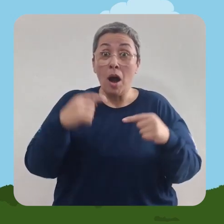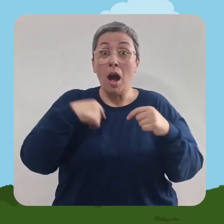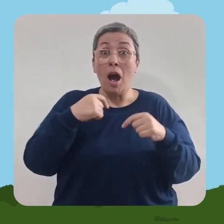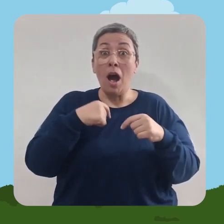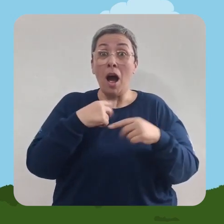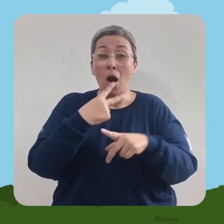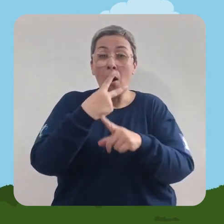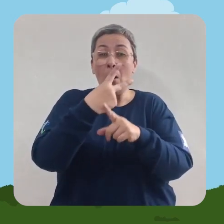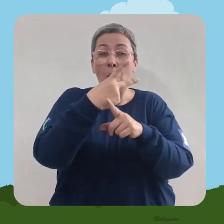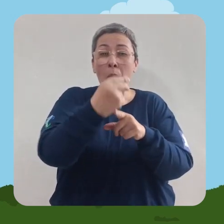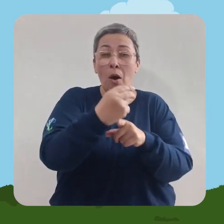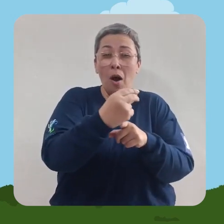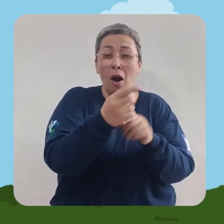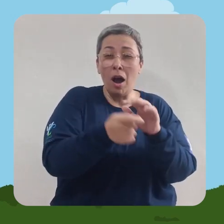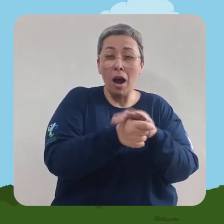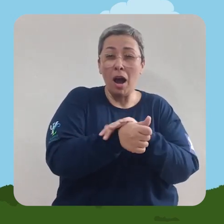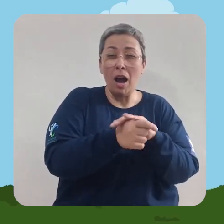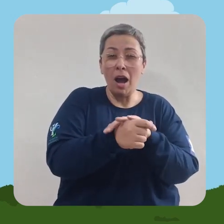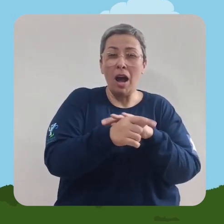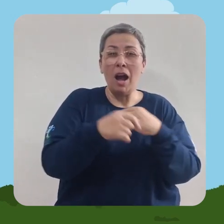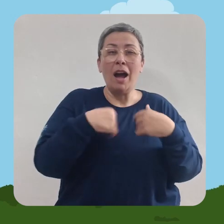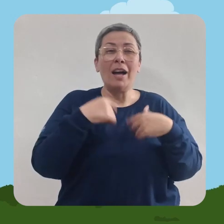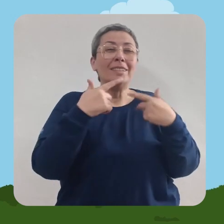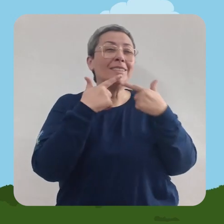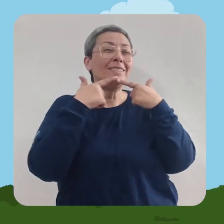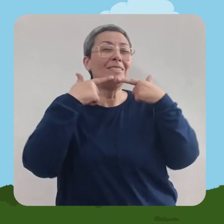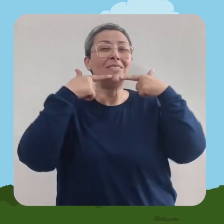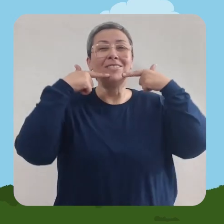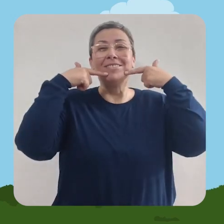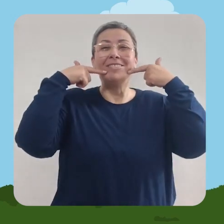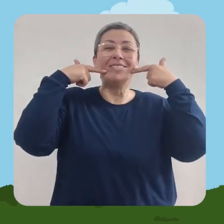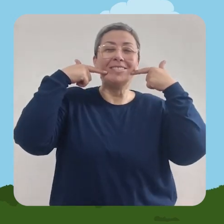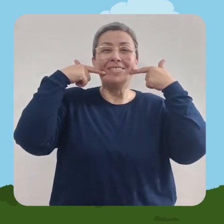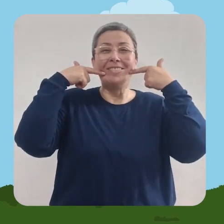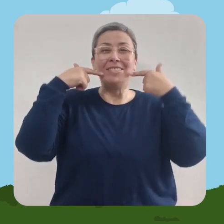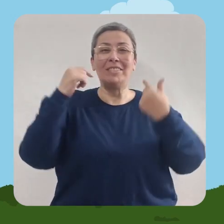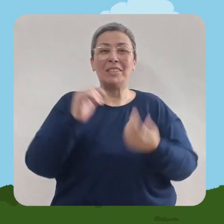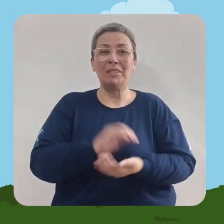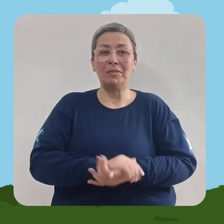cruzando a linha de chegada, toda sorridente.